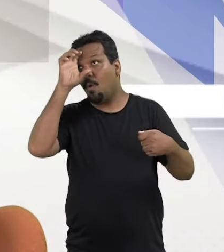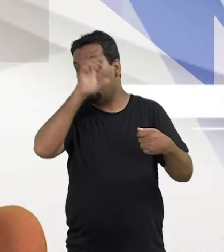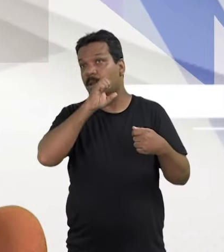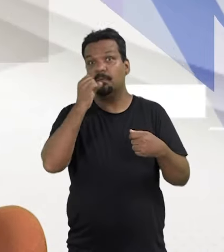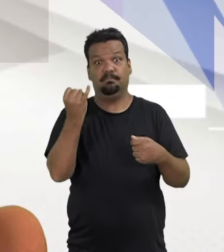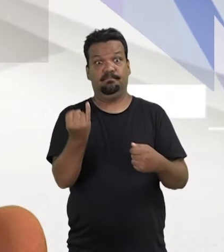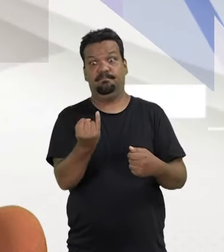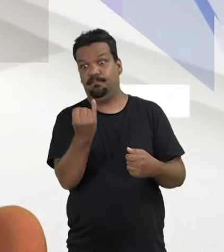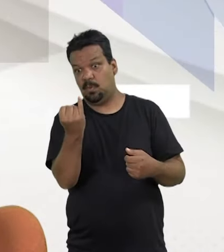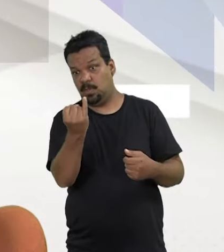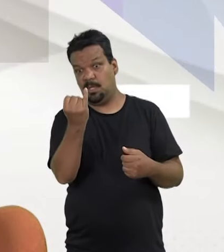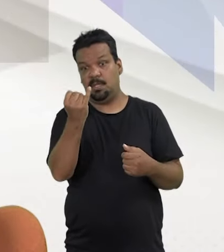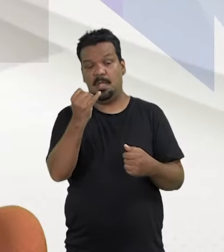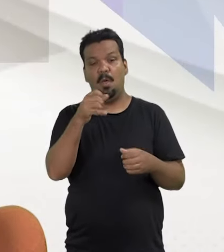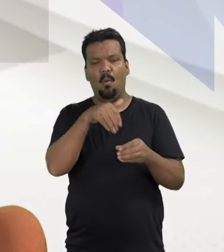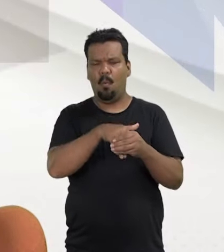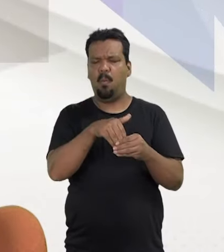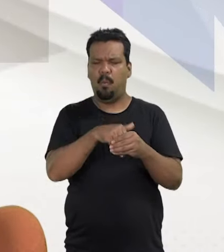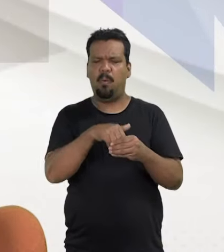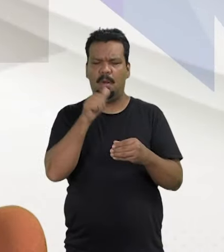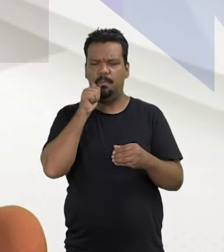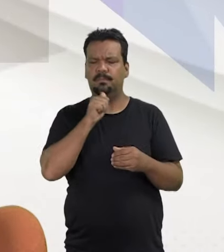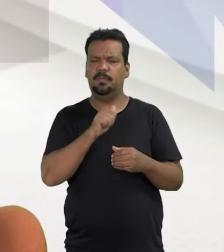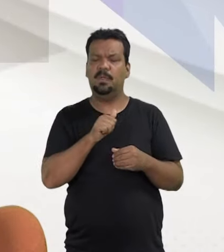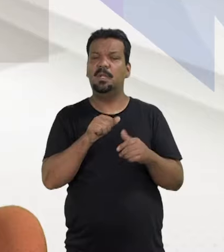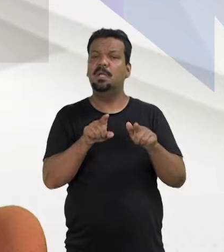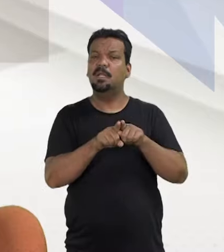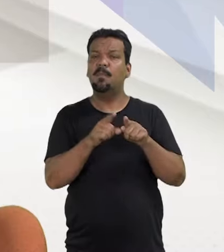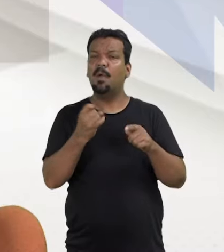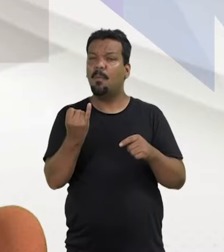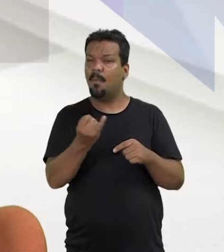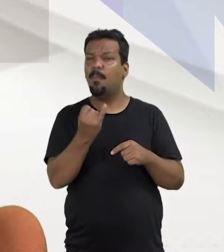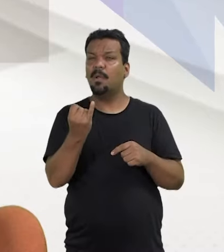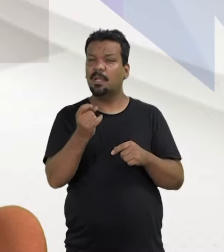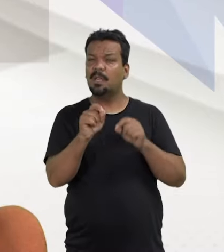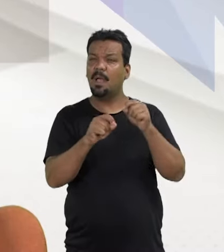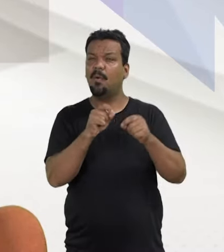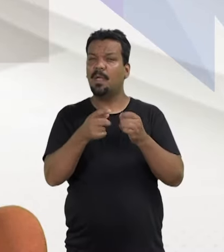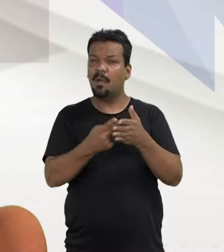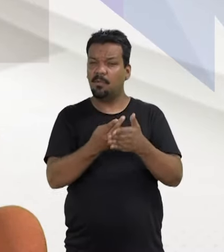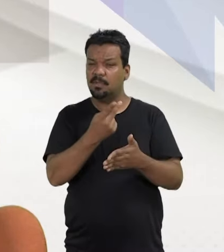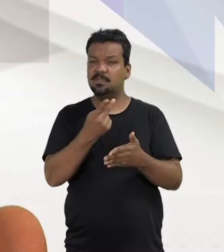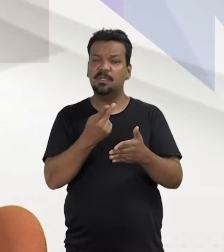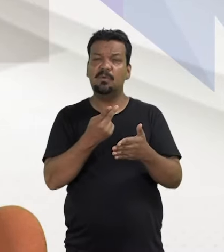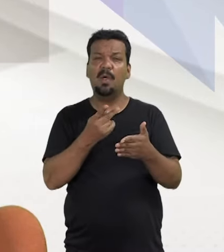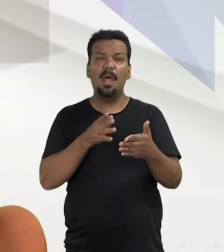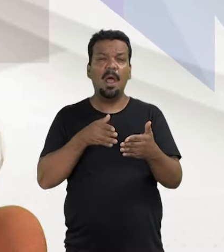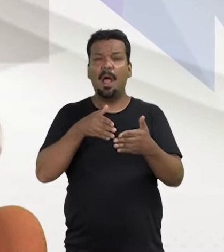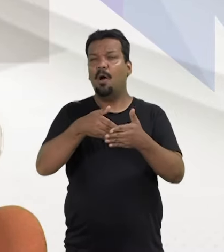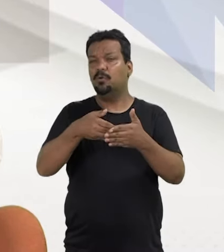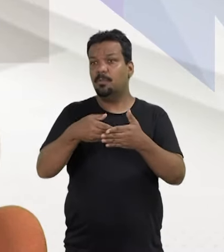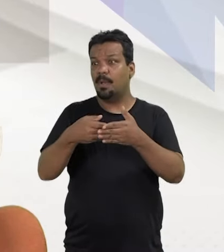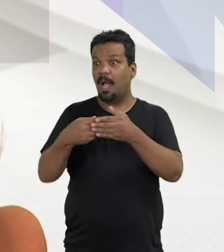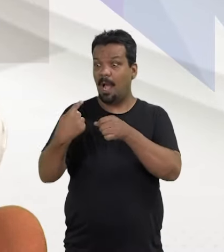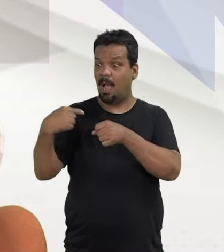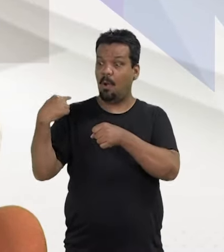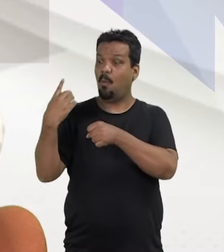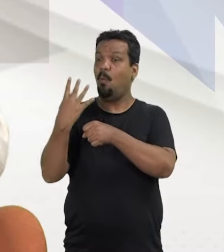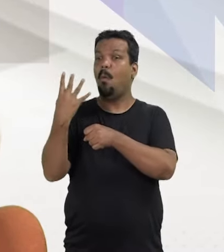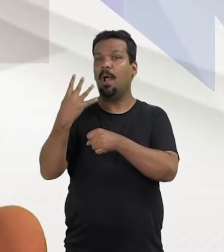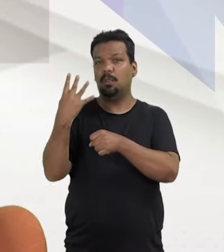E entender como é importante o voto das mulheres. E como é importante o que aconteceu nas